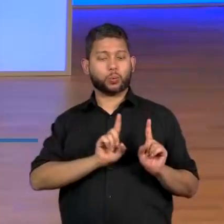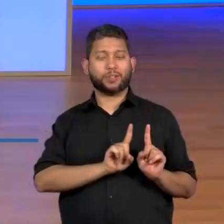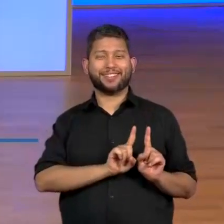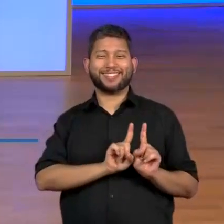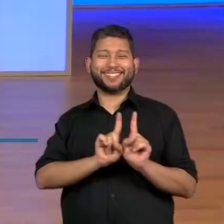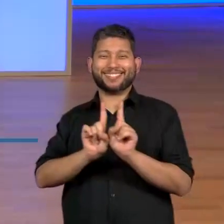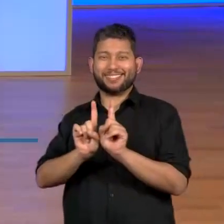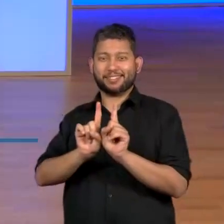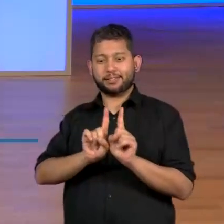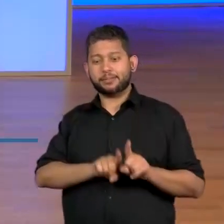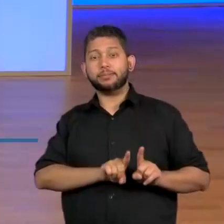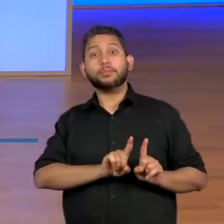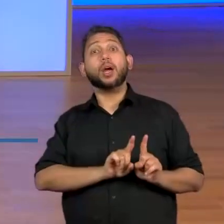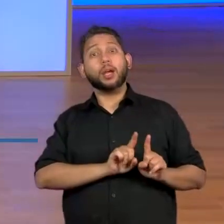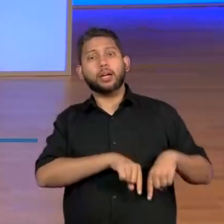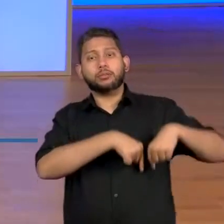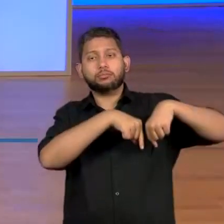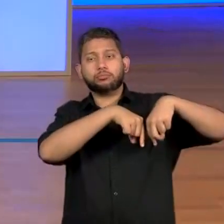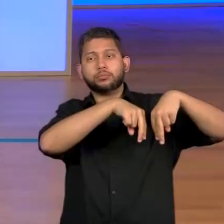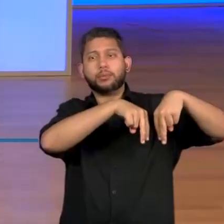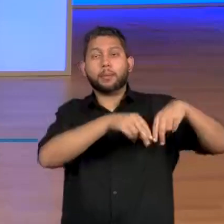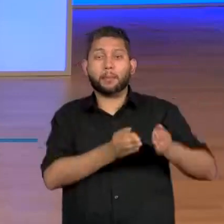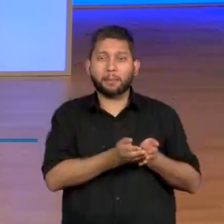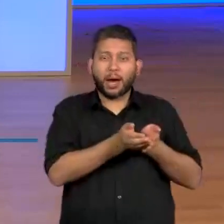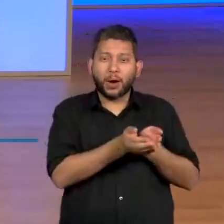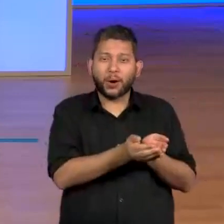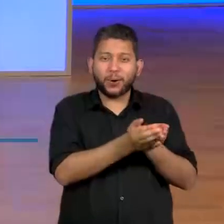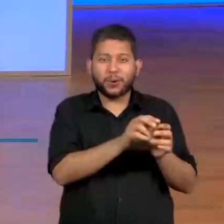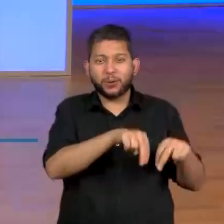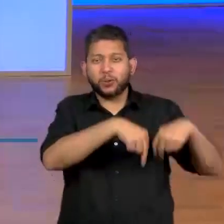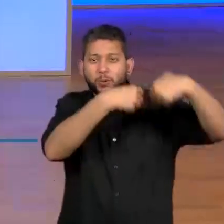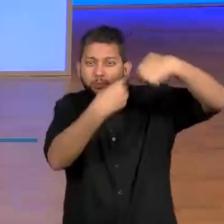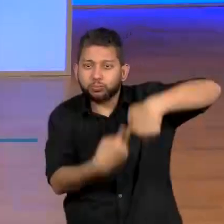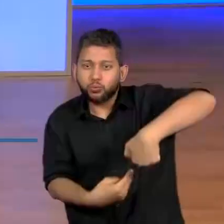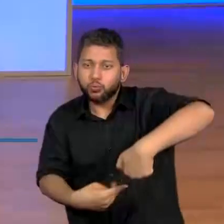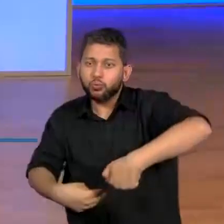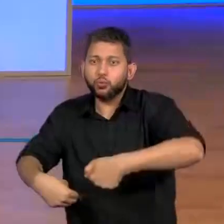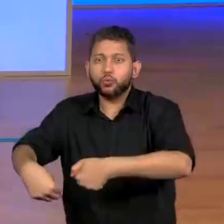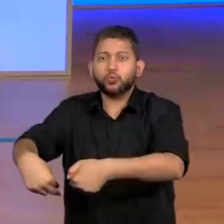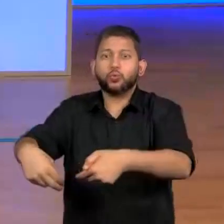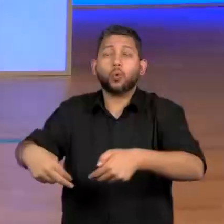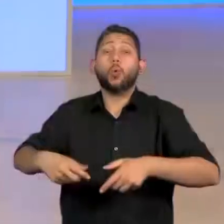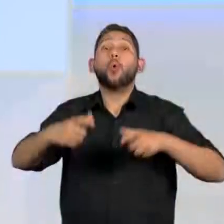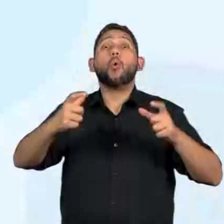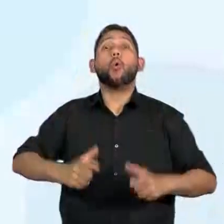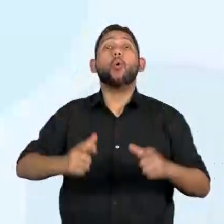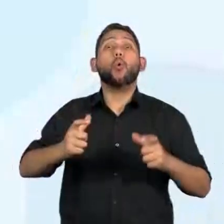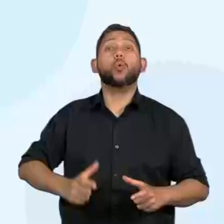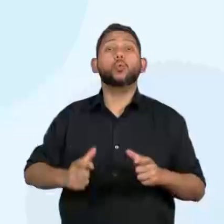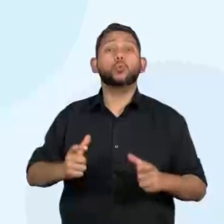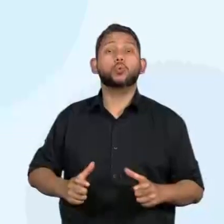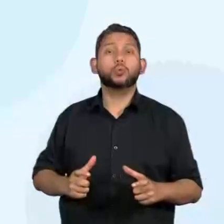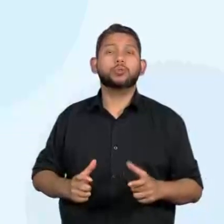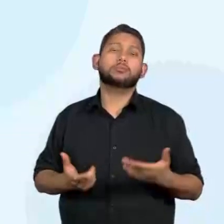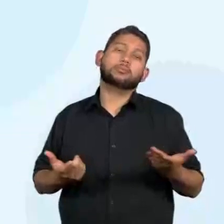e o César, né? Luiz Lenz e César Gimeno. Isso mesmo. E onde, professora? Está bem aqui no início. Lá na Espanha. Na costa da